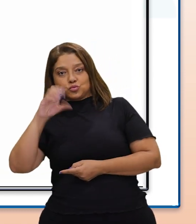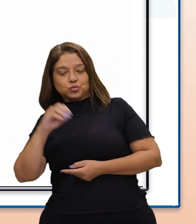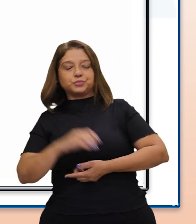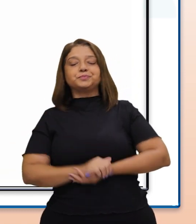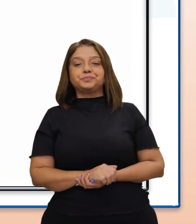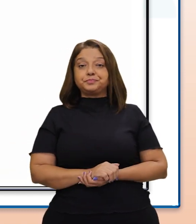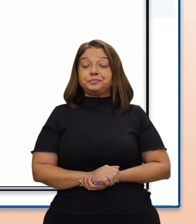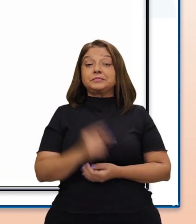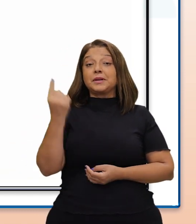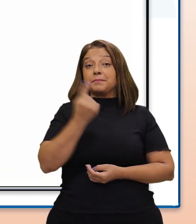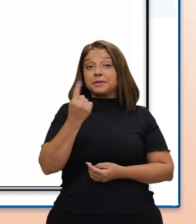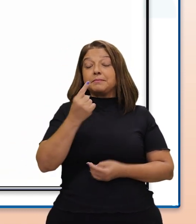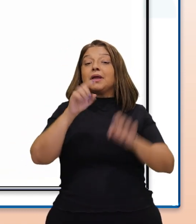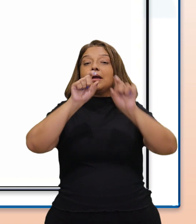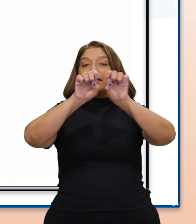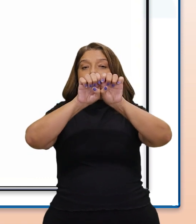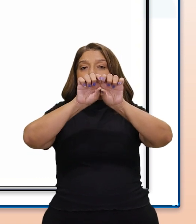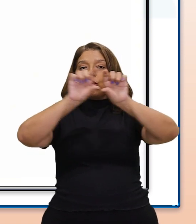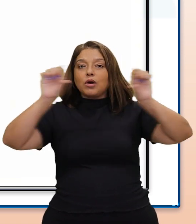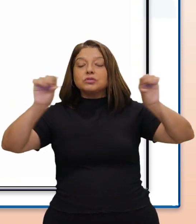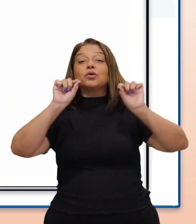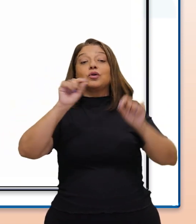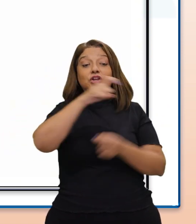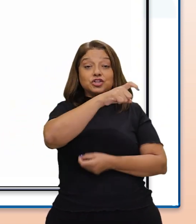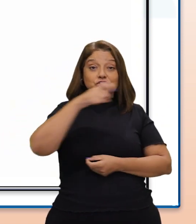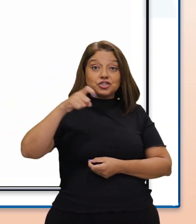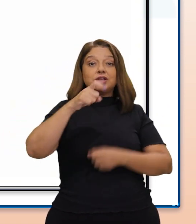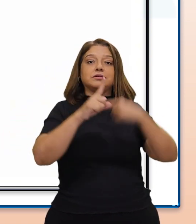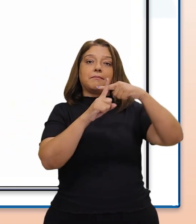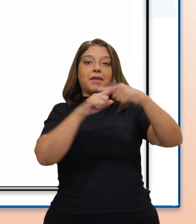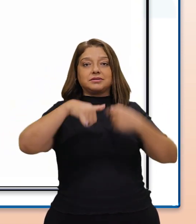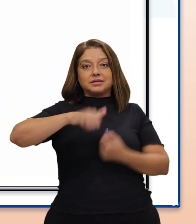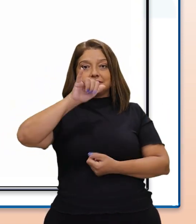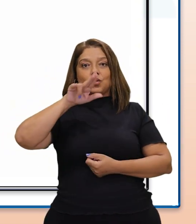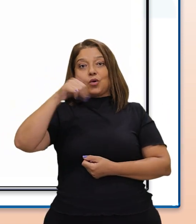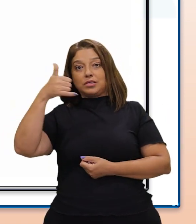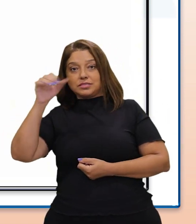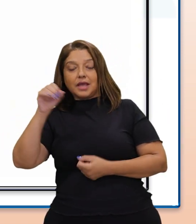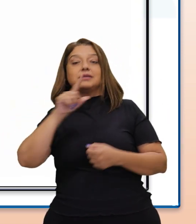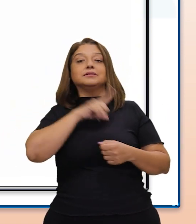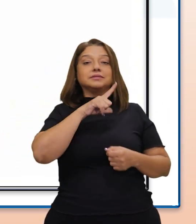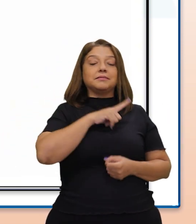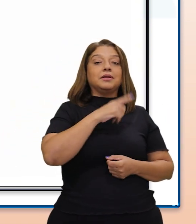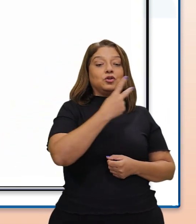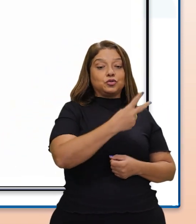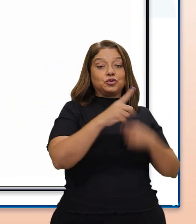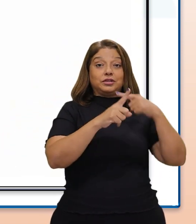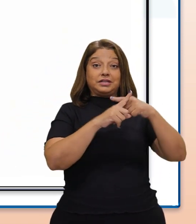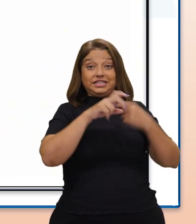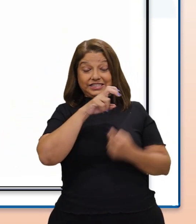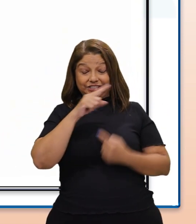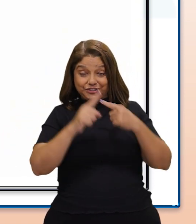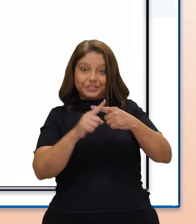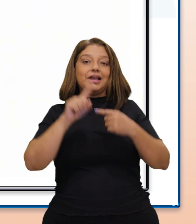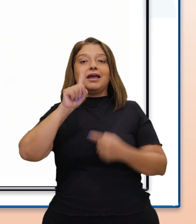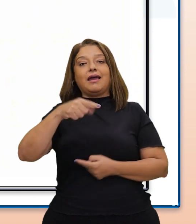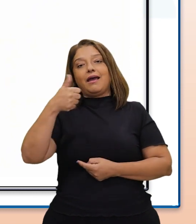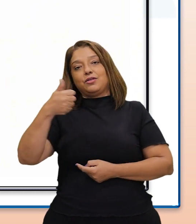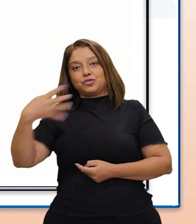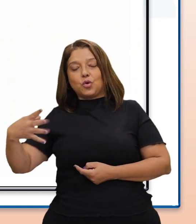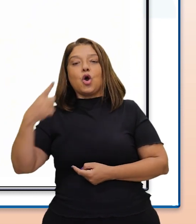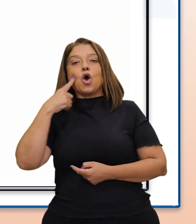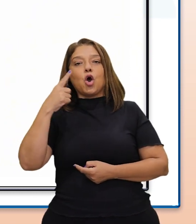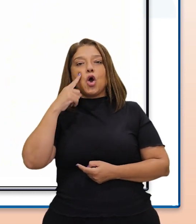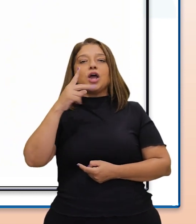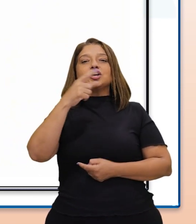Primeiro, as equações serão X mais Y é igual a 10 e 2X mais Y é igual a 14. Isolando o X na primeira